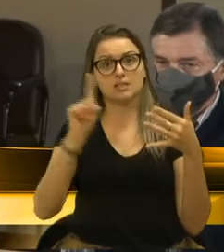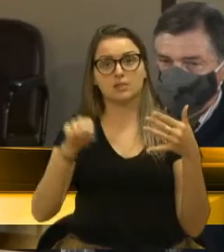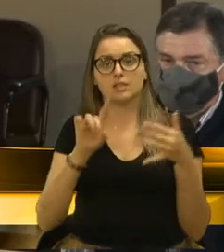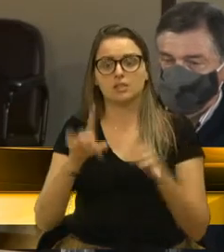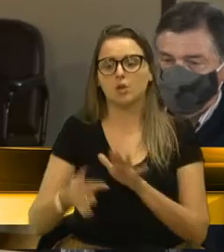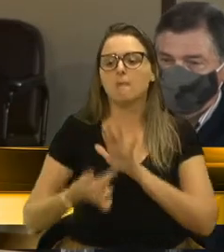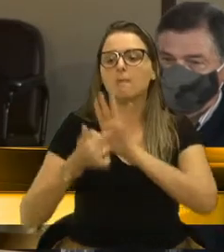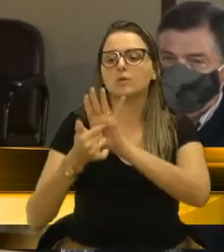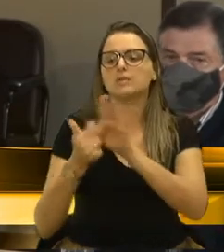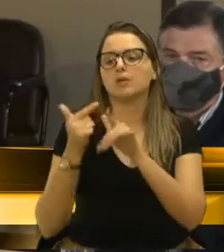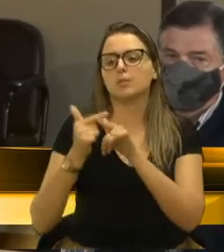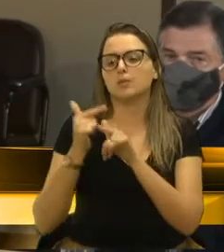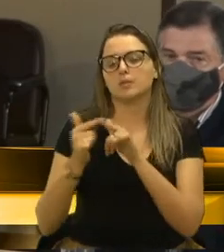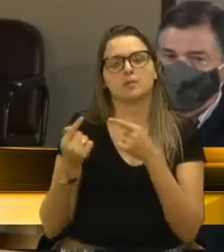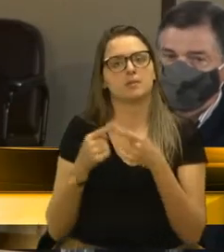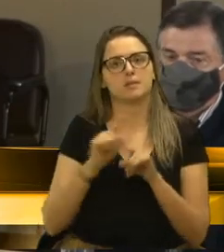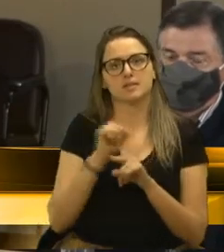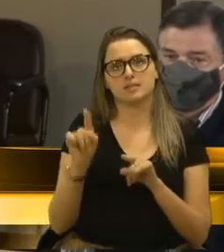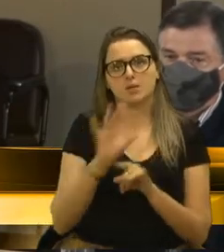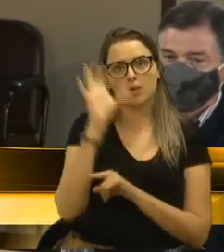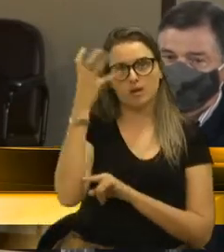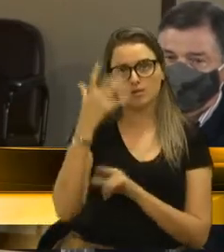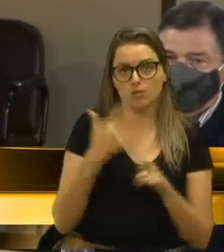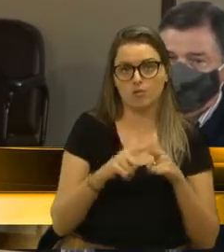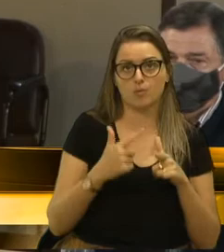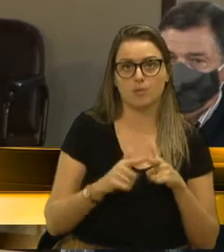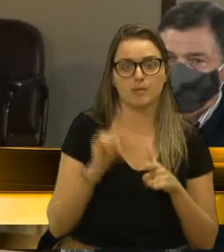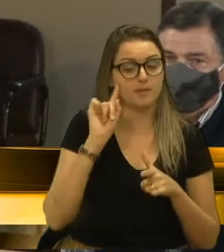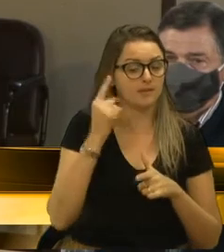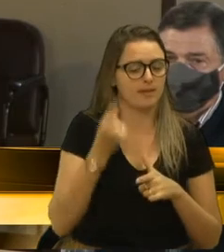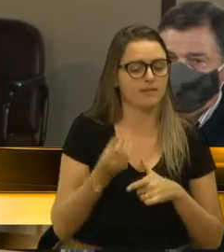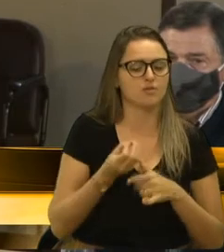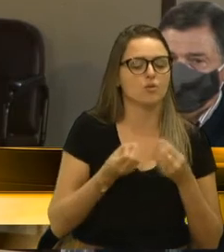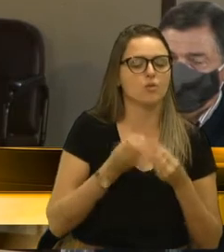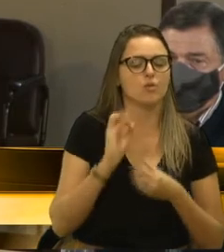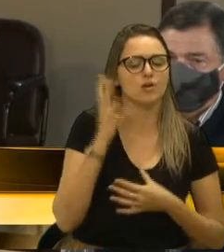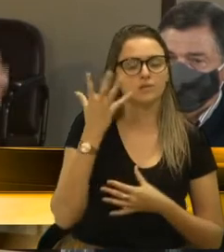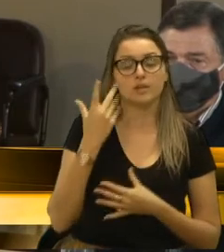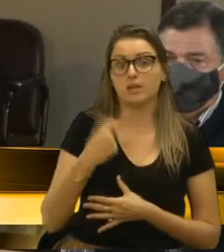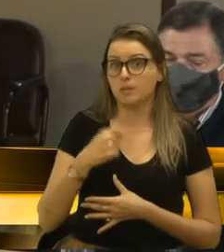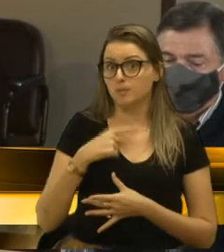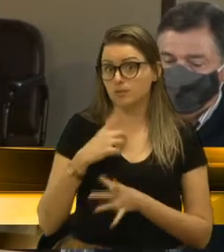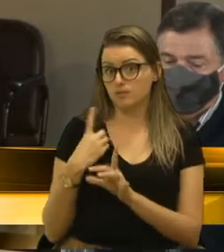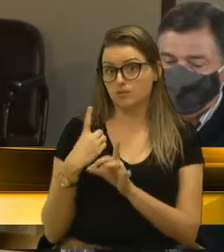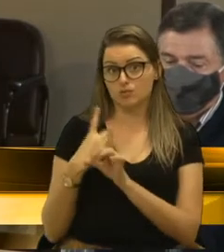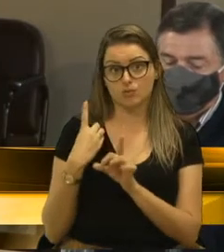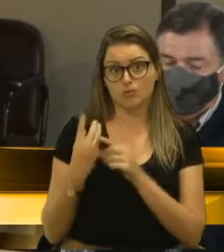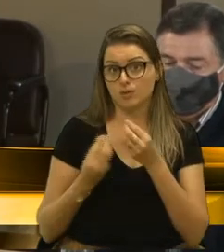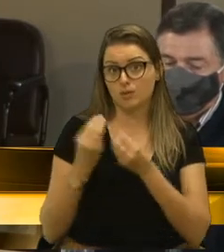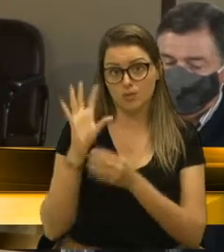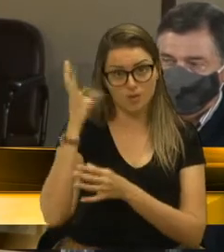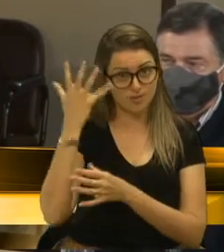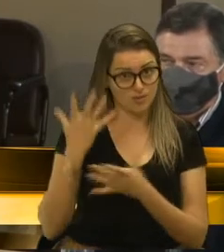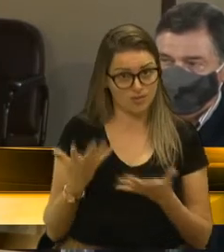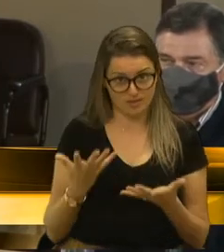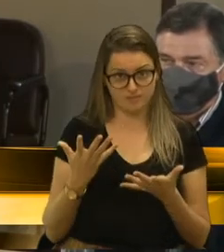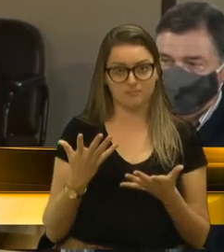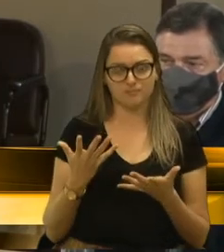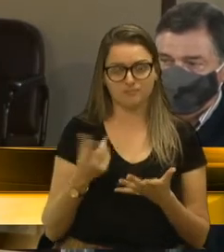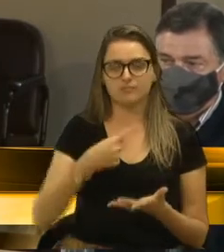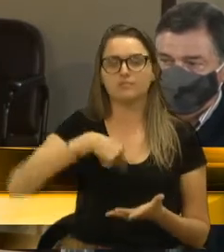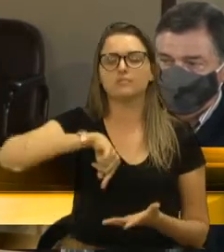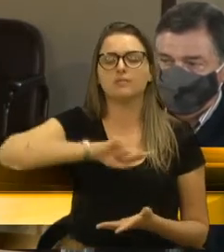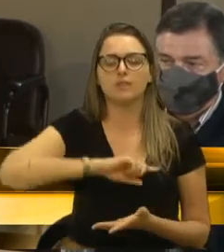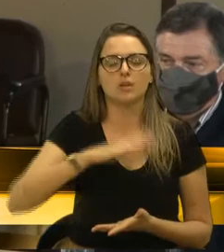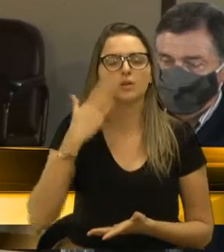questão, mas não apresentar soluções. A gente precisa ter soluções para esse ponto. A gente sabe